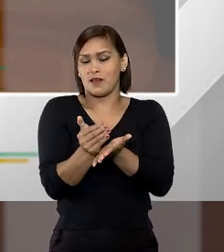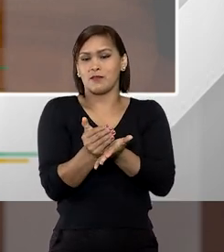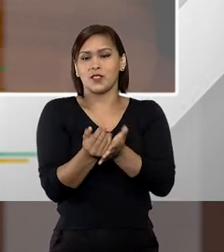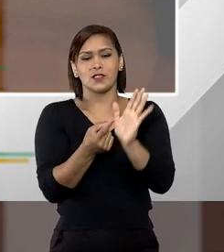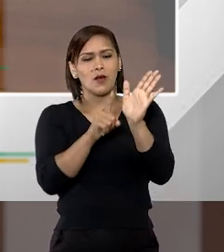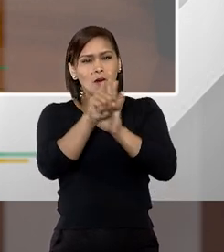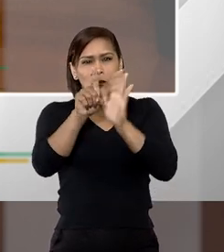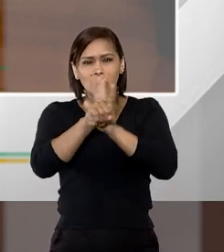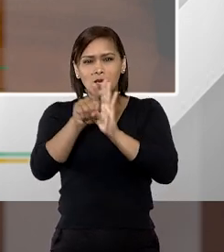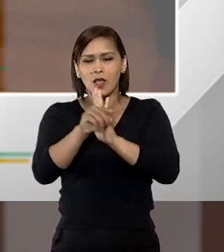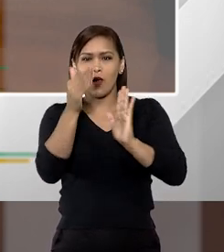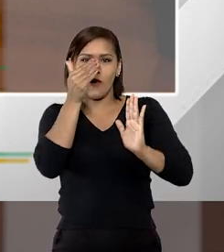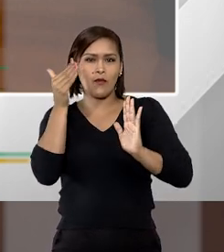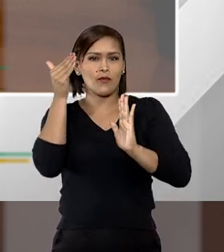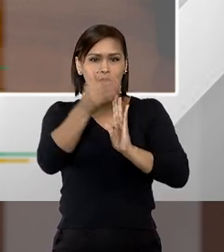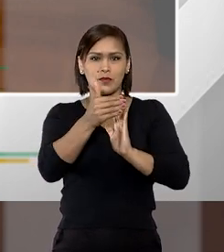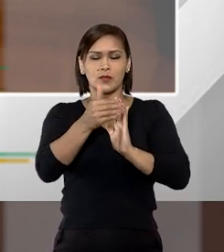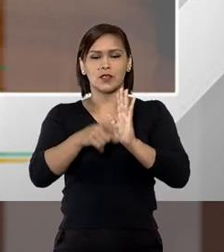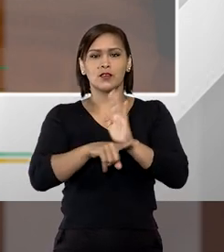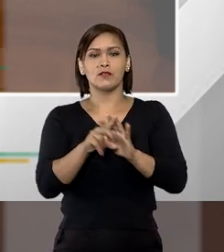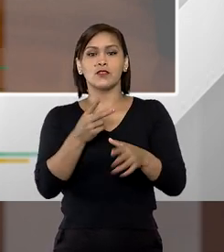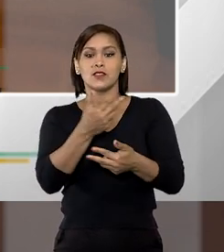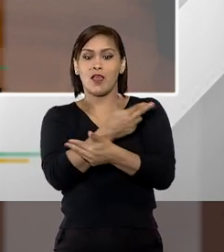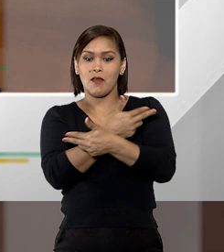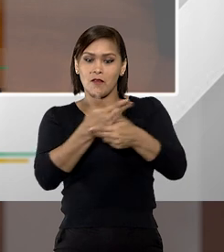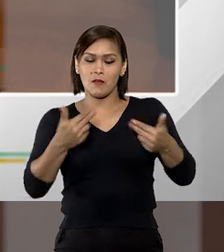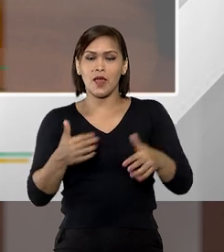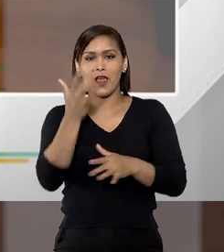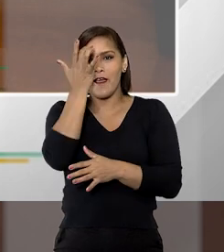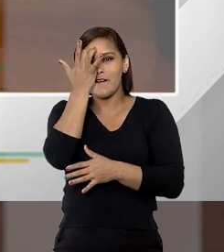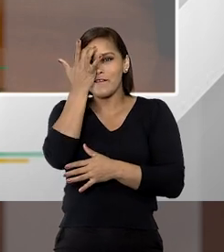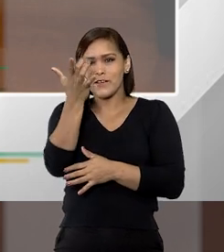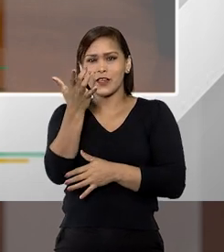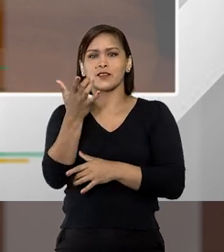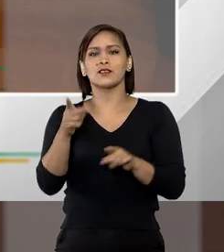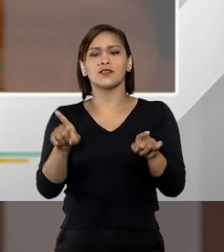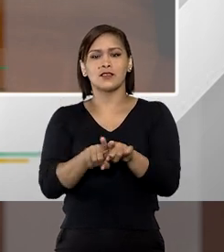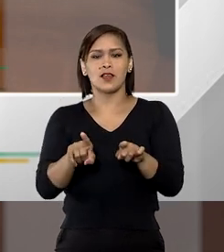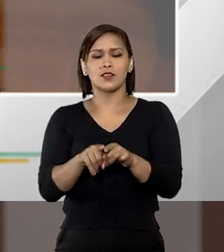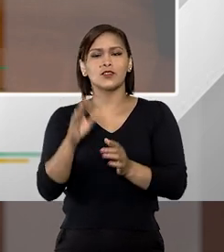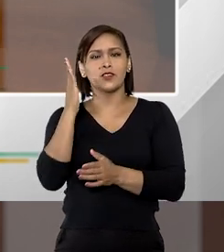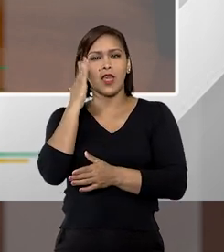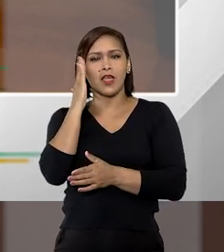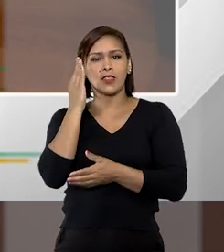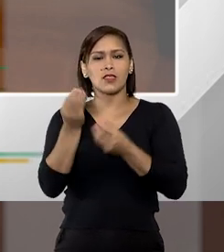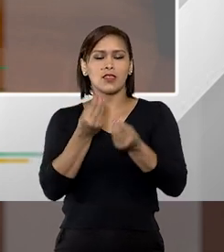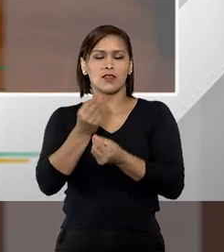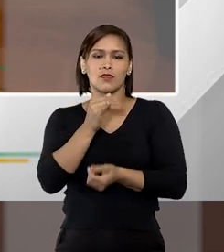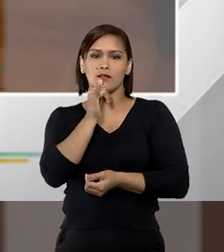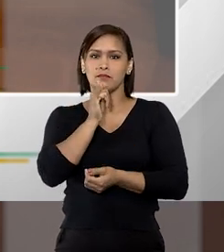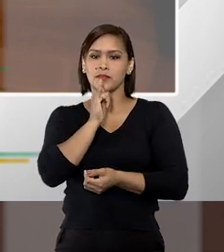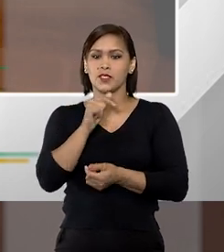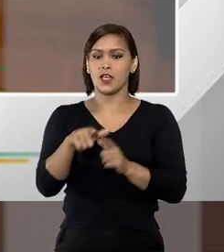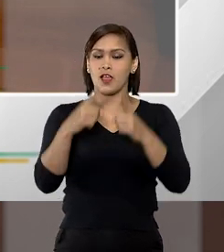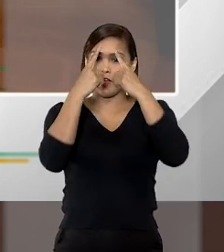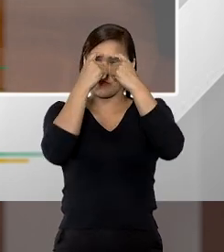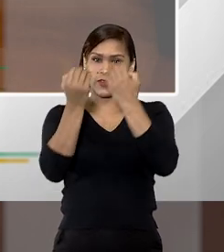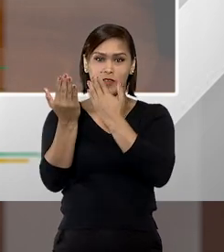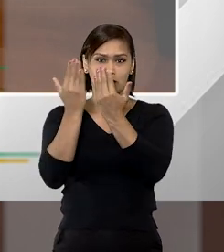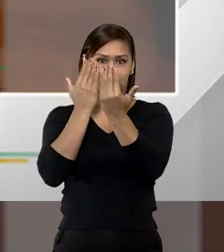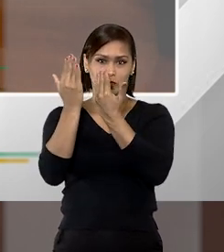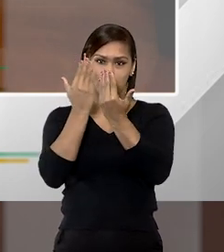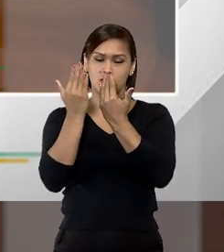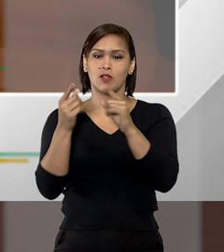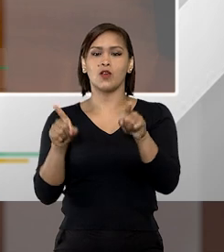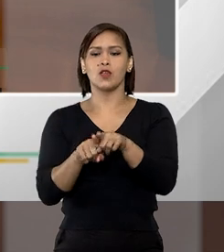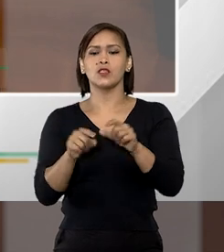que são perguntas objetivas então você tem muito mais facilidade de compreender por exemplo esse fenômeno da violência psicológica